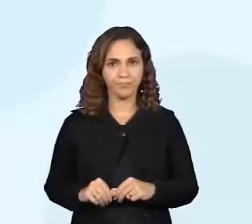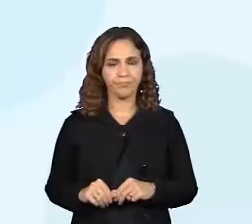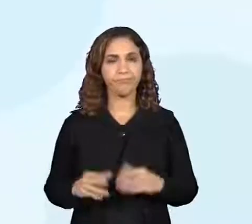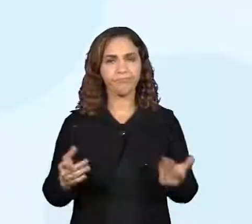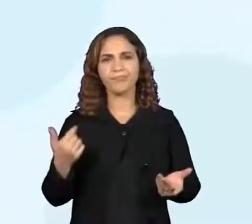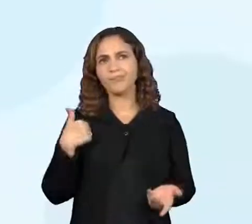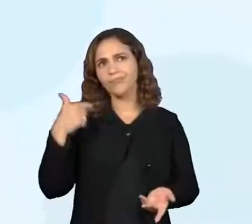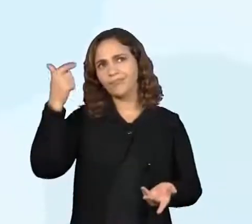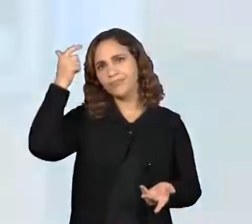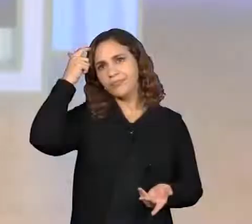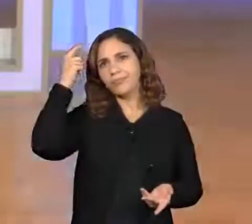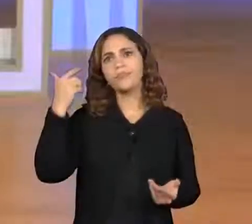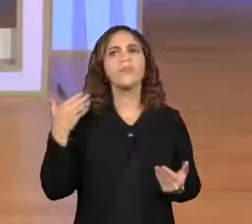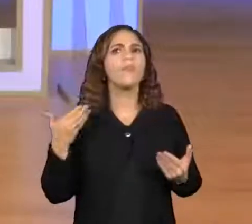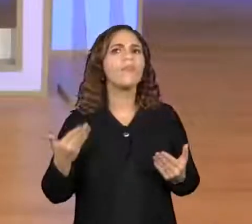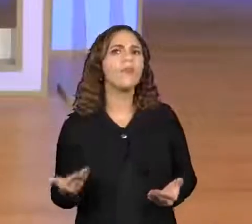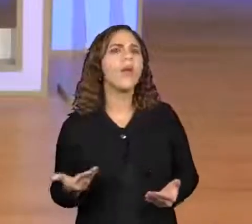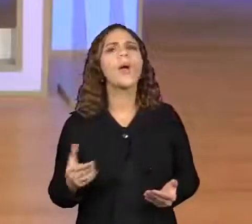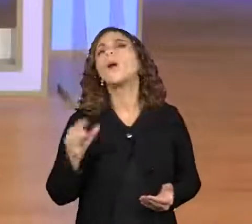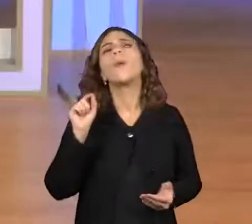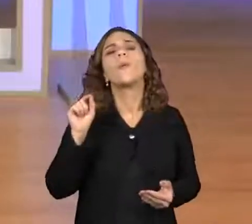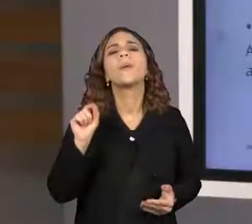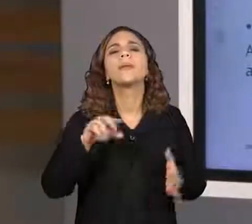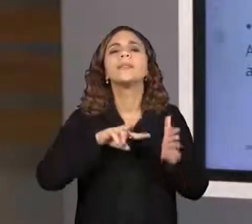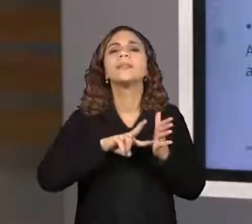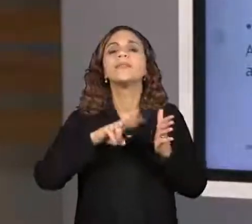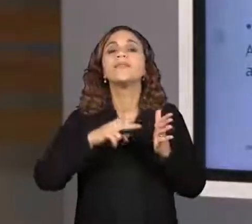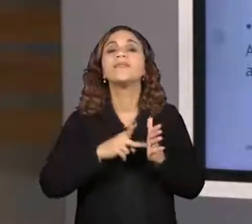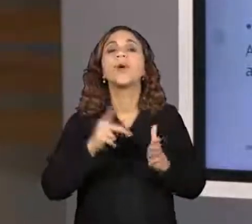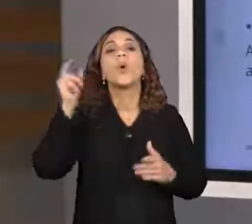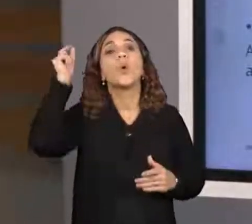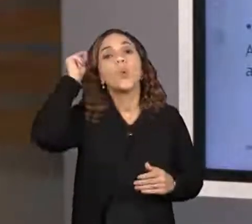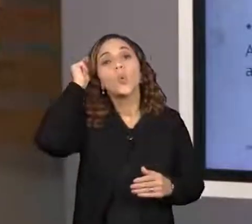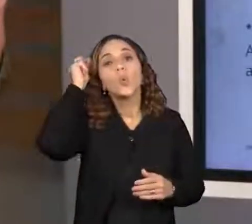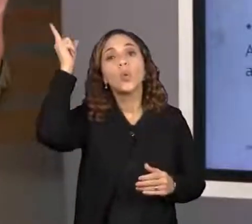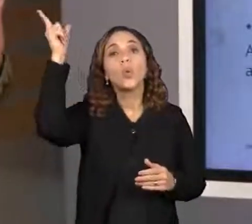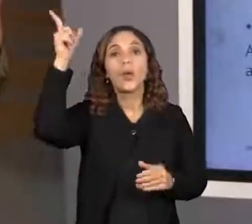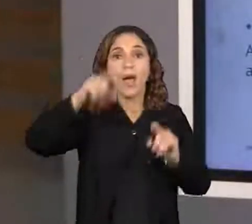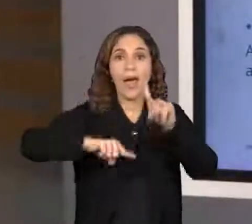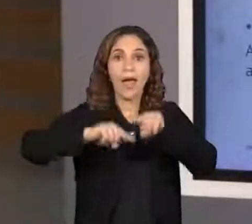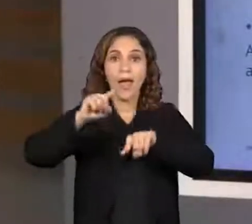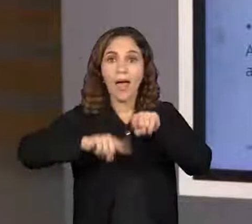pensar no que é cultura material,